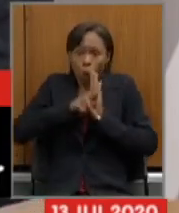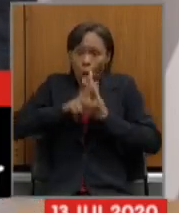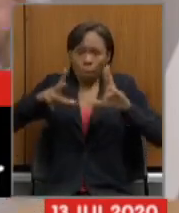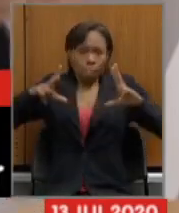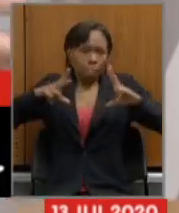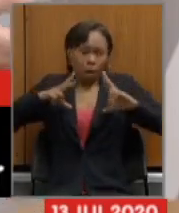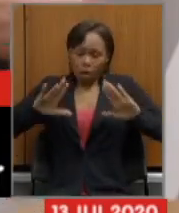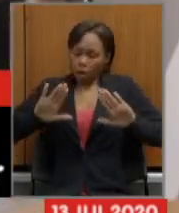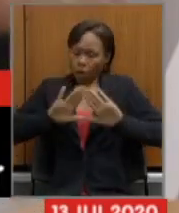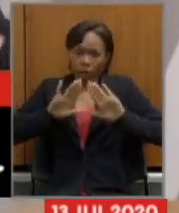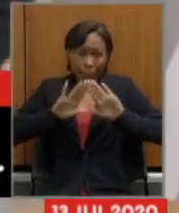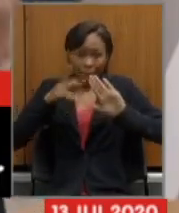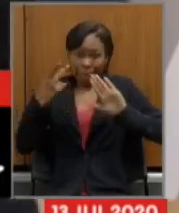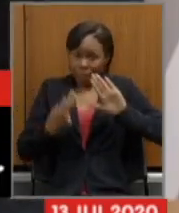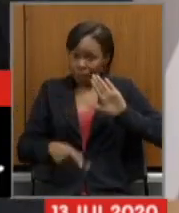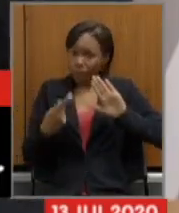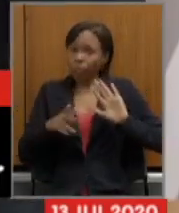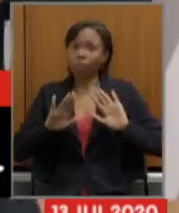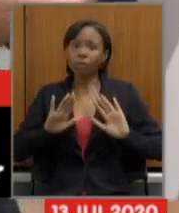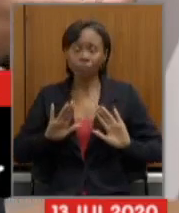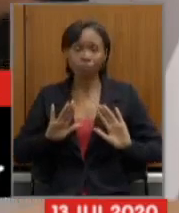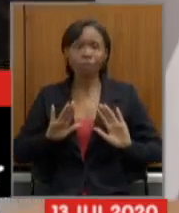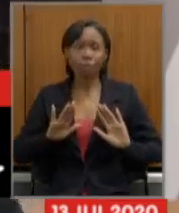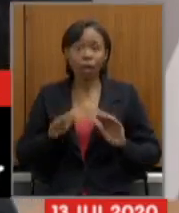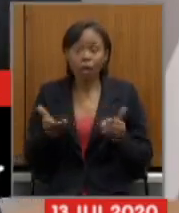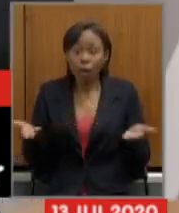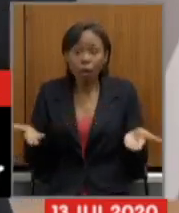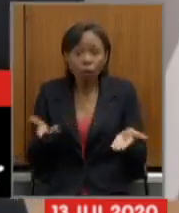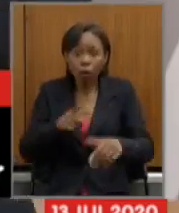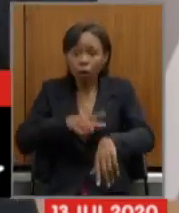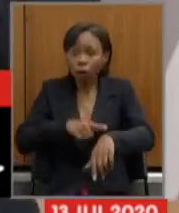o momento oportuno para que ela chegasse foi agora